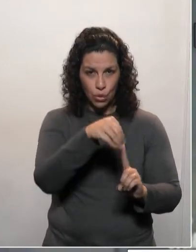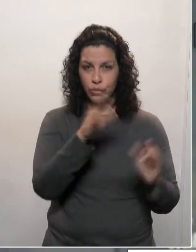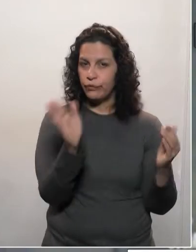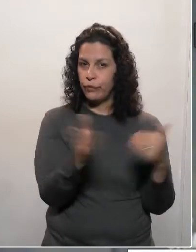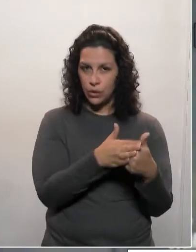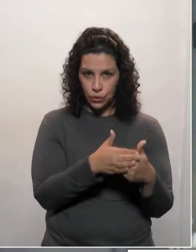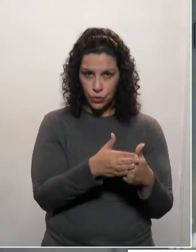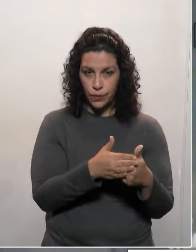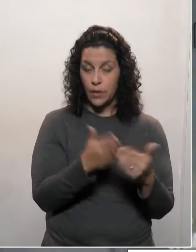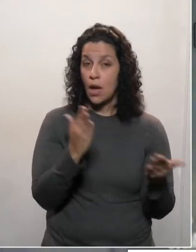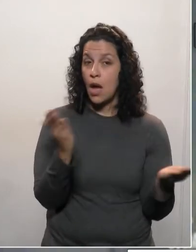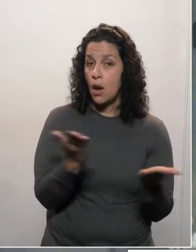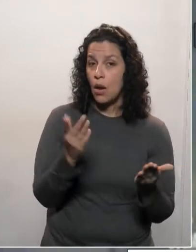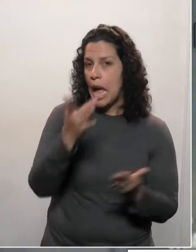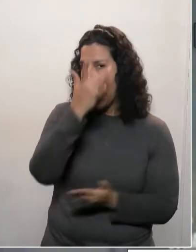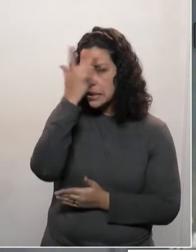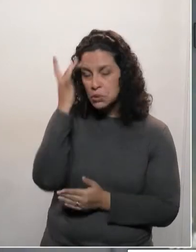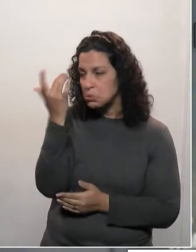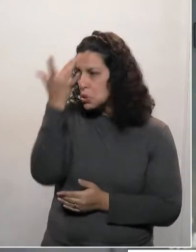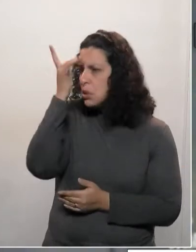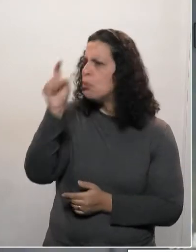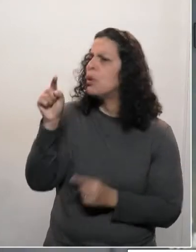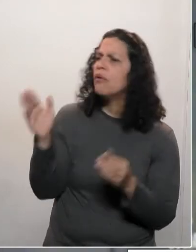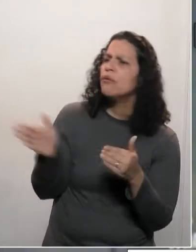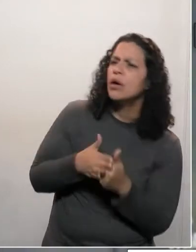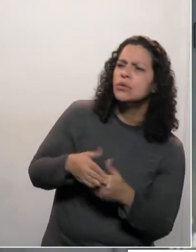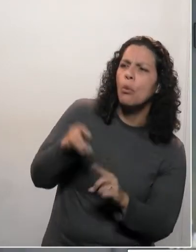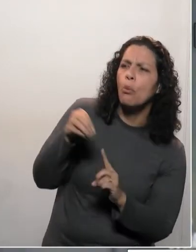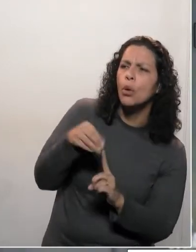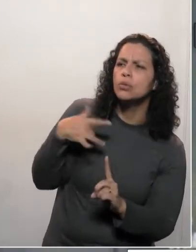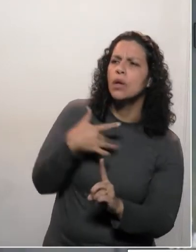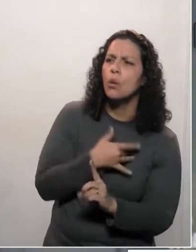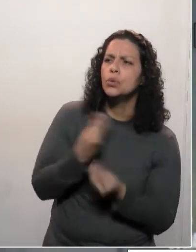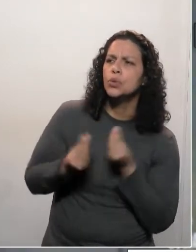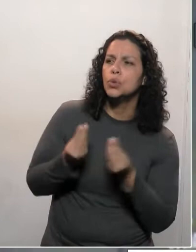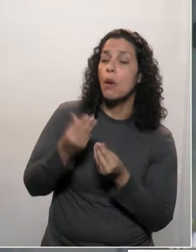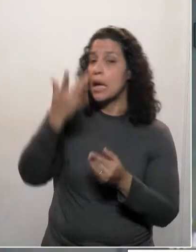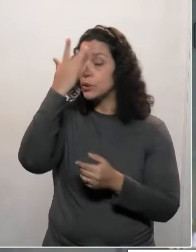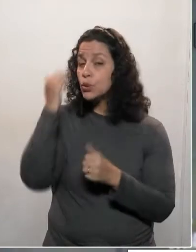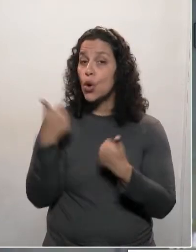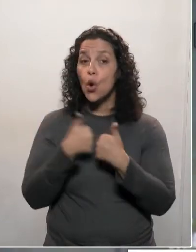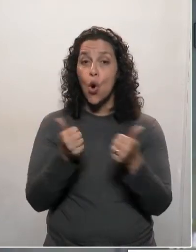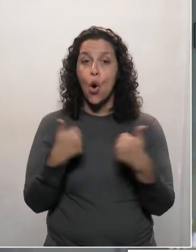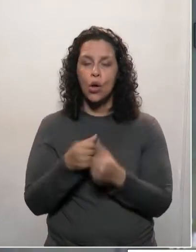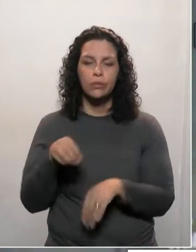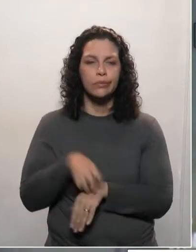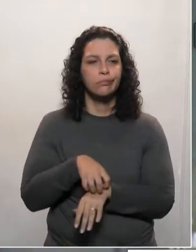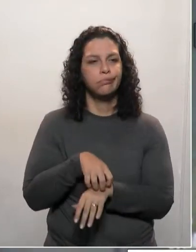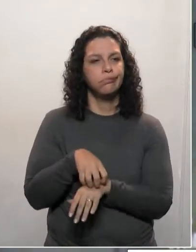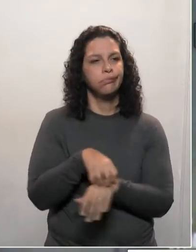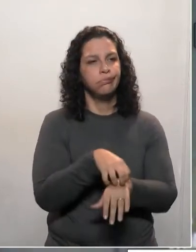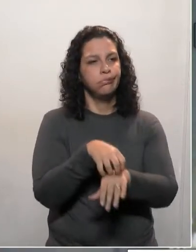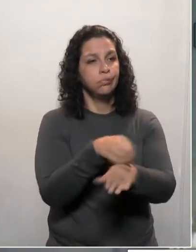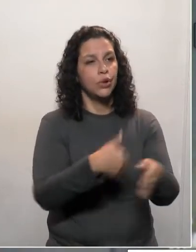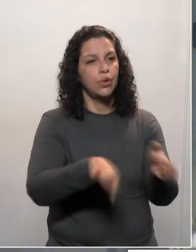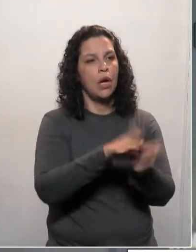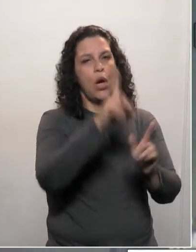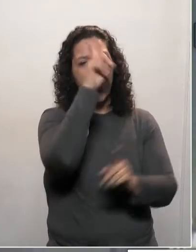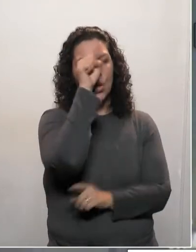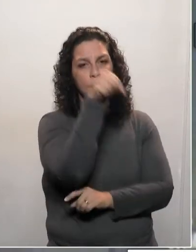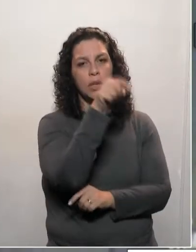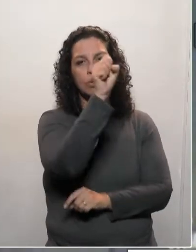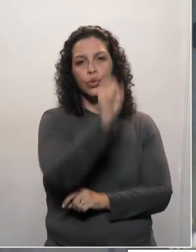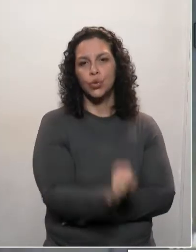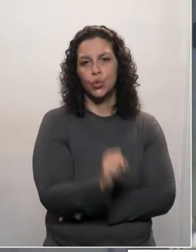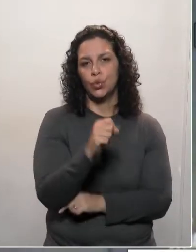pessoas, e não se entende por que elas estão fechadas, faz com que as pessoas se desloquem de ônibus por distâncias longas para serem atendidas na região